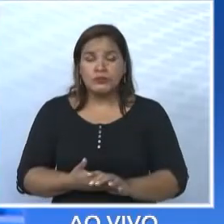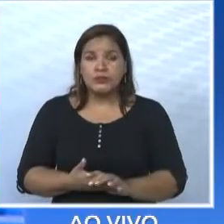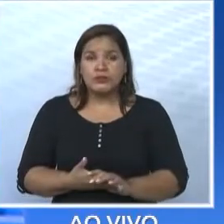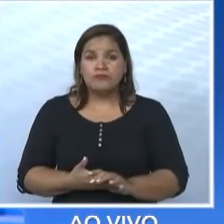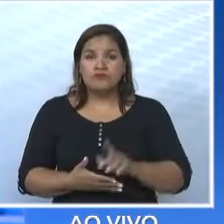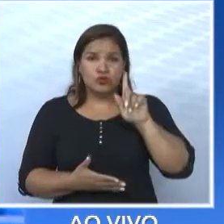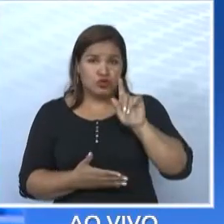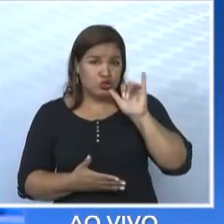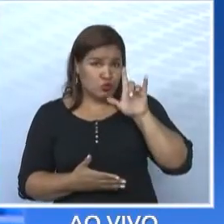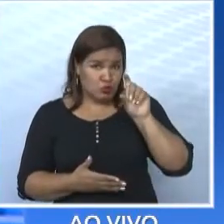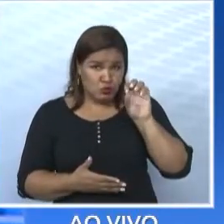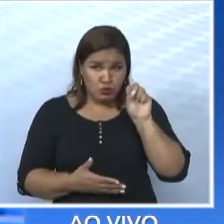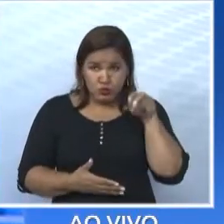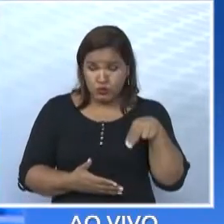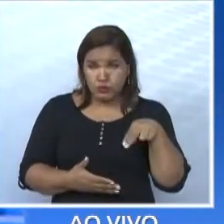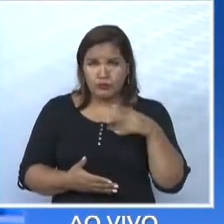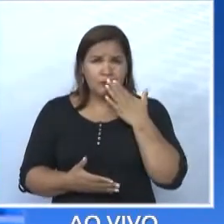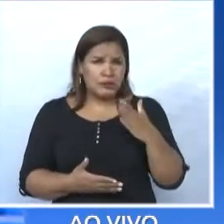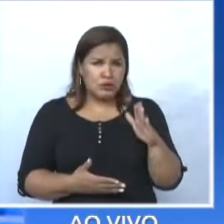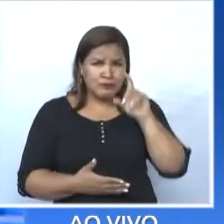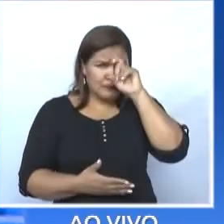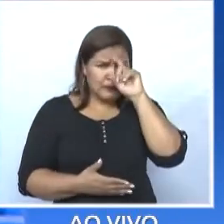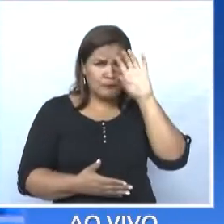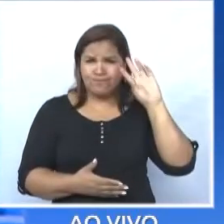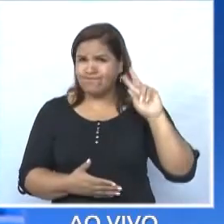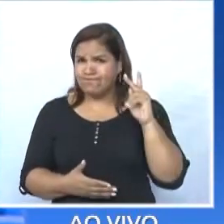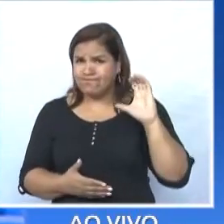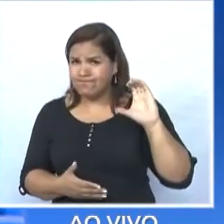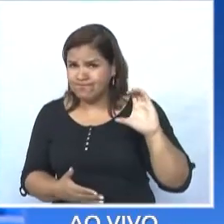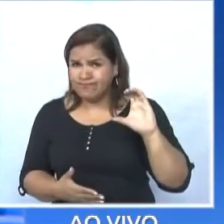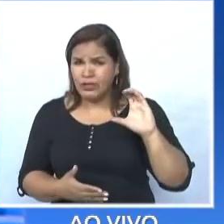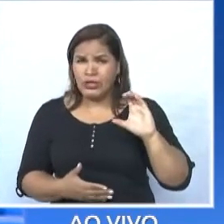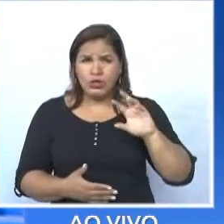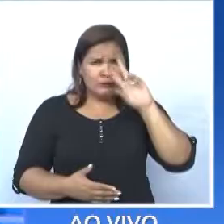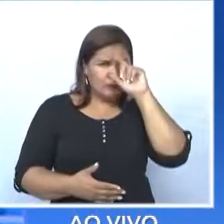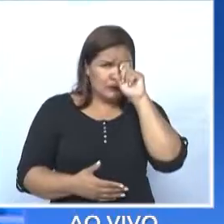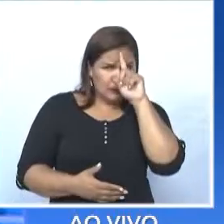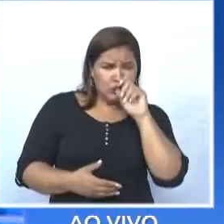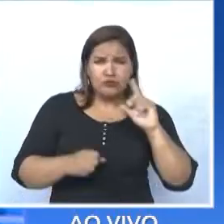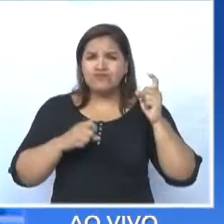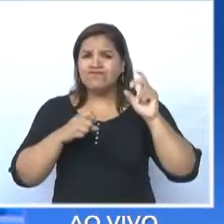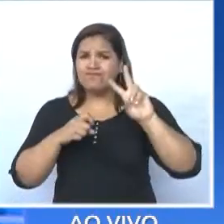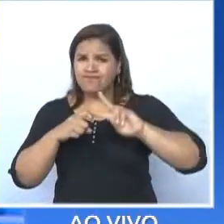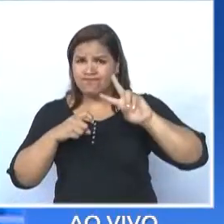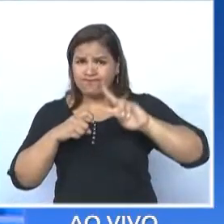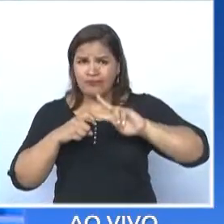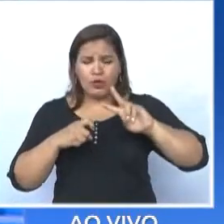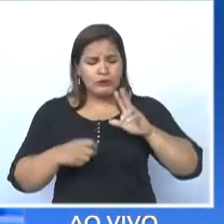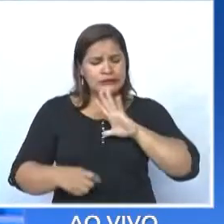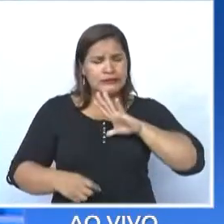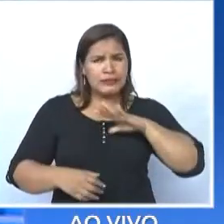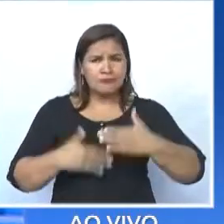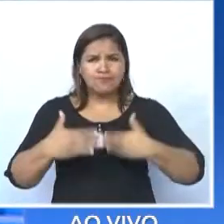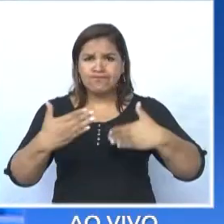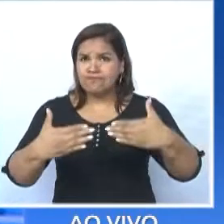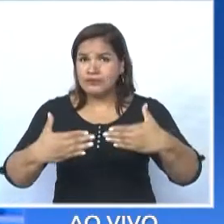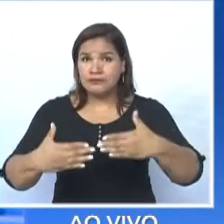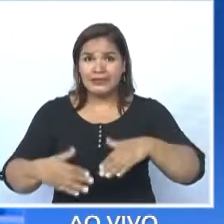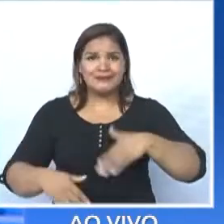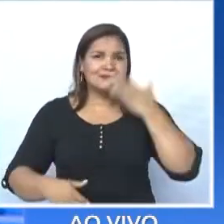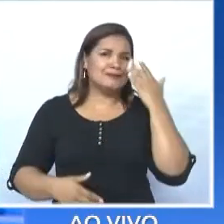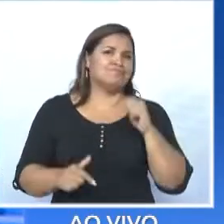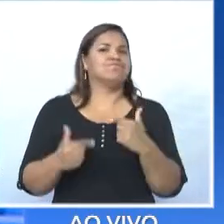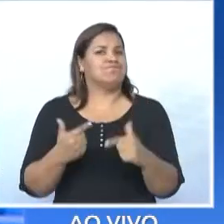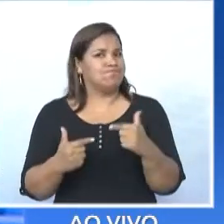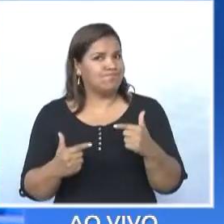prometeu um hospital das clínicas, prometeu um hospital veterinário, prometeu uma cidade próspera e entregou uma cidade sem emprego, sem hospital, sem